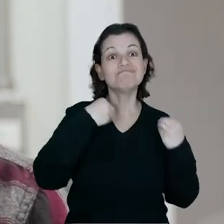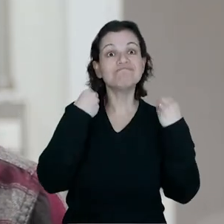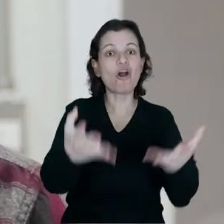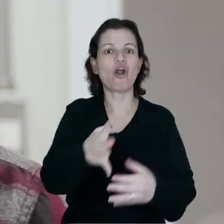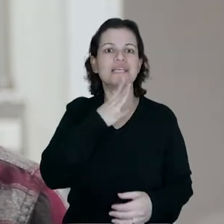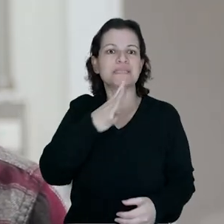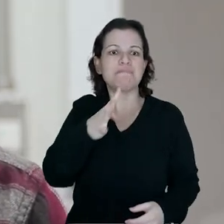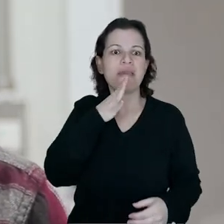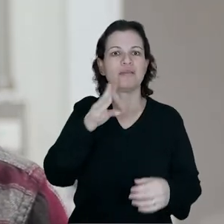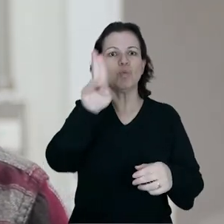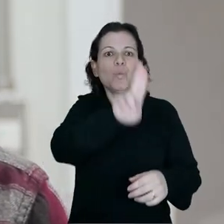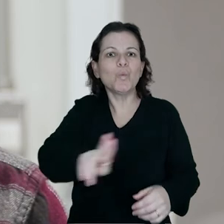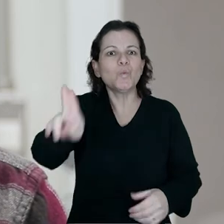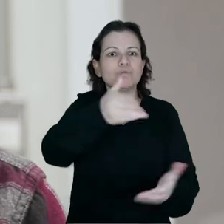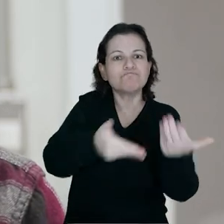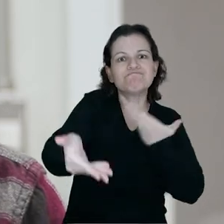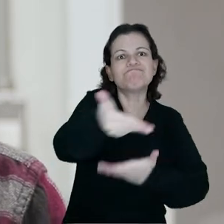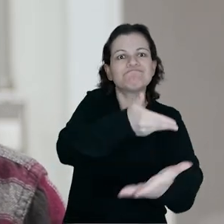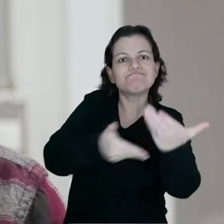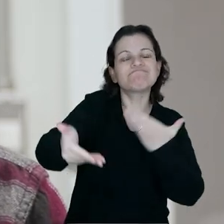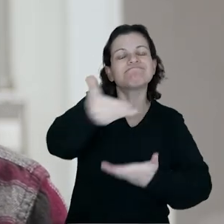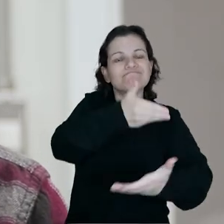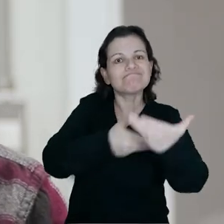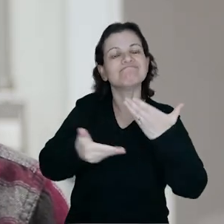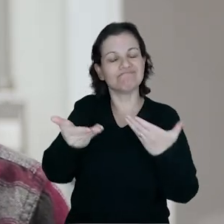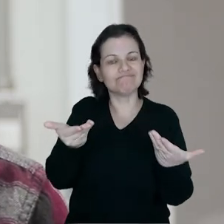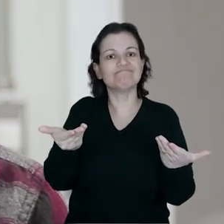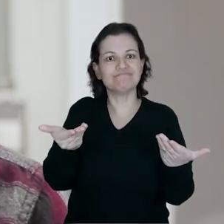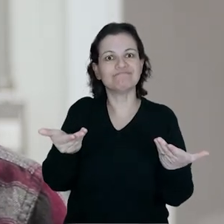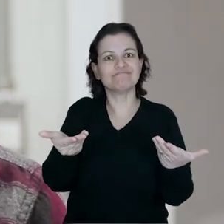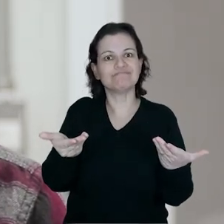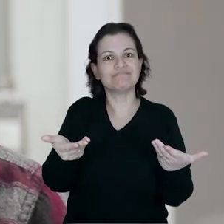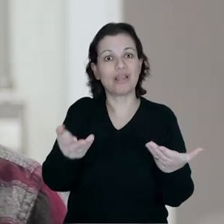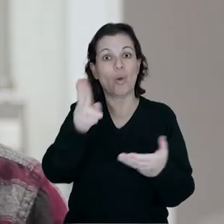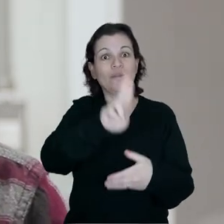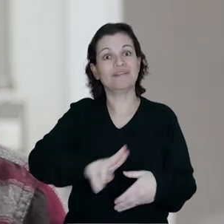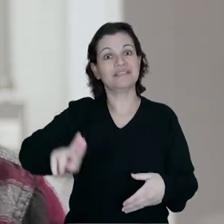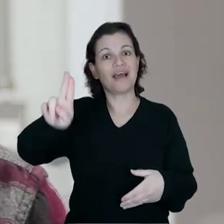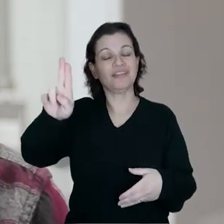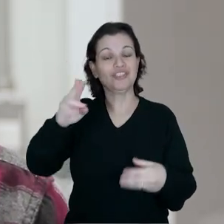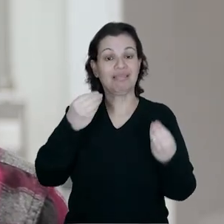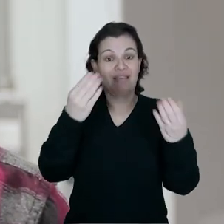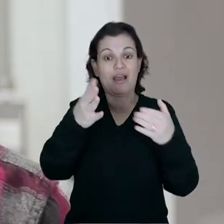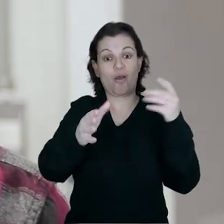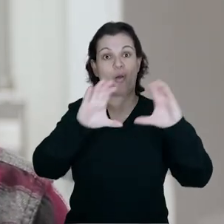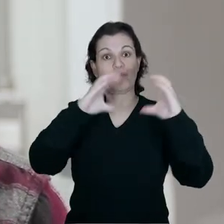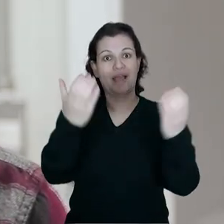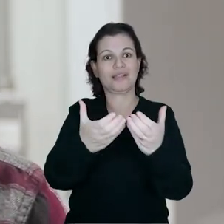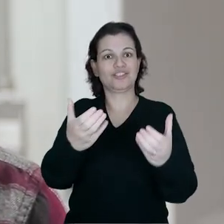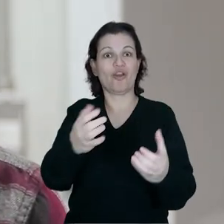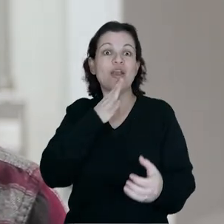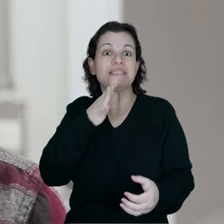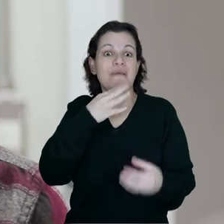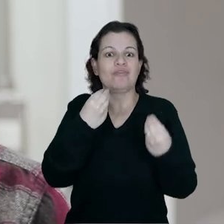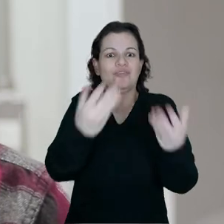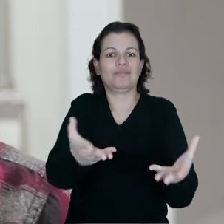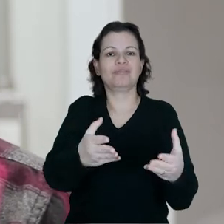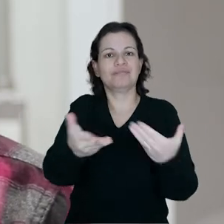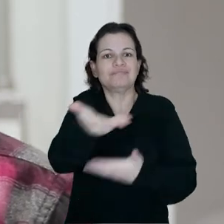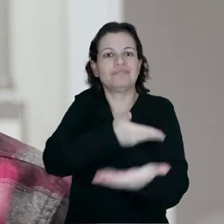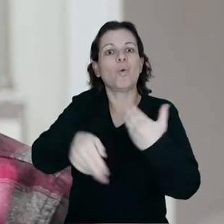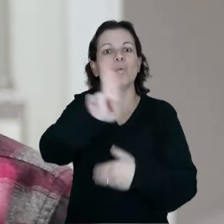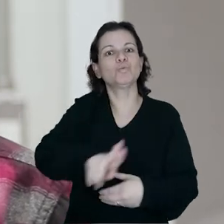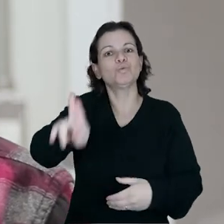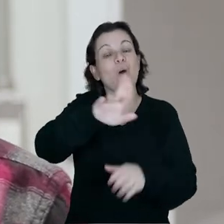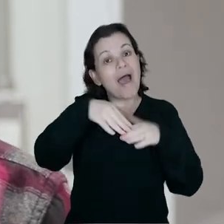conhecimento, aplicação para a universidade, retornar para a comunidade esse tipo de conhecimento,